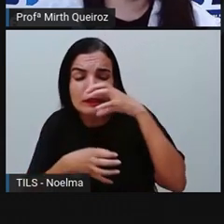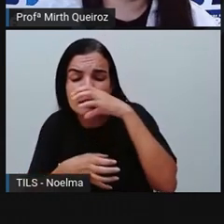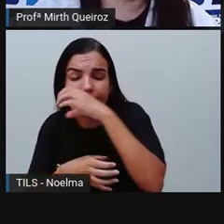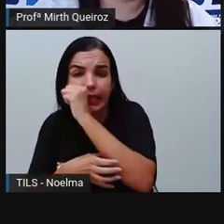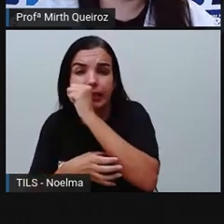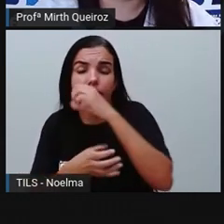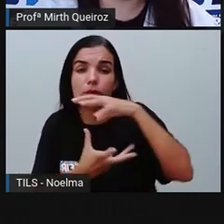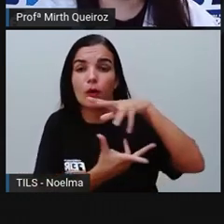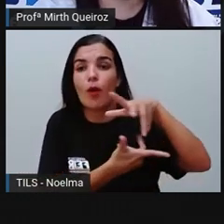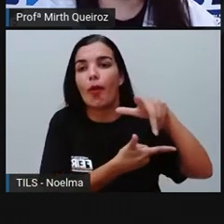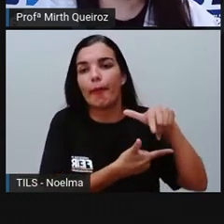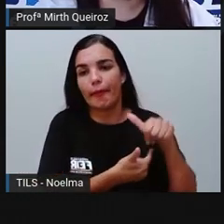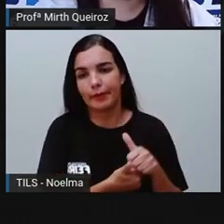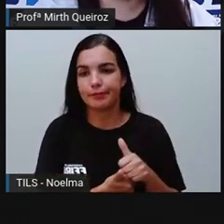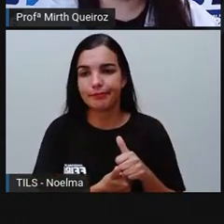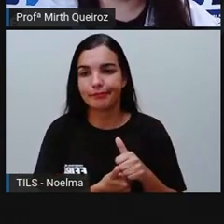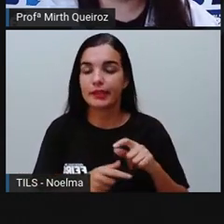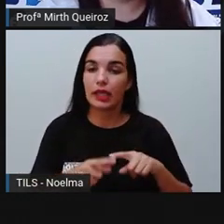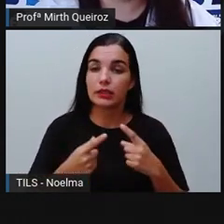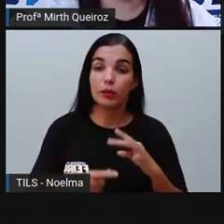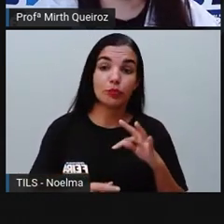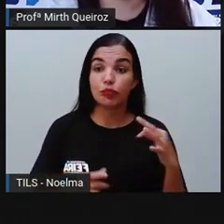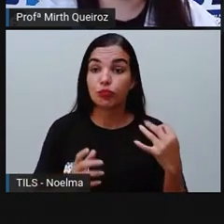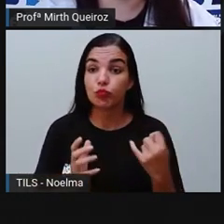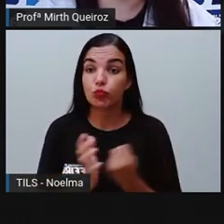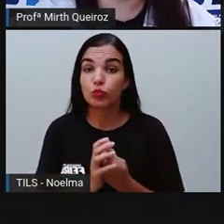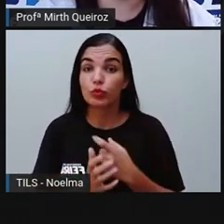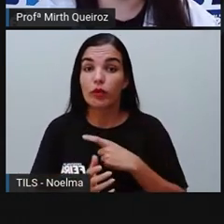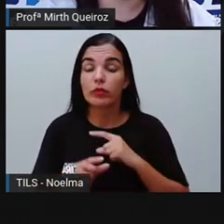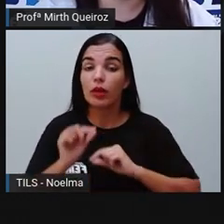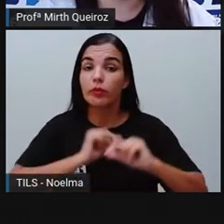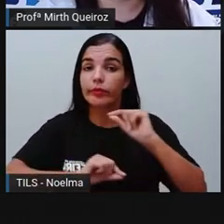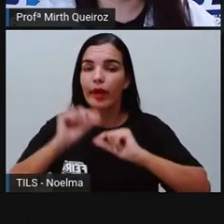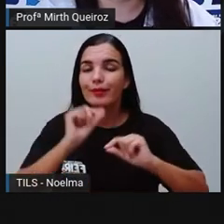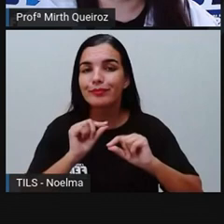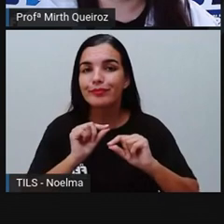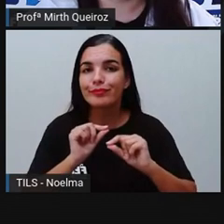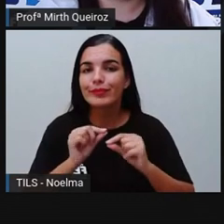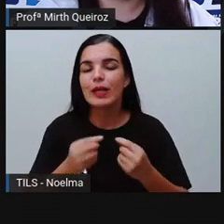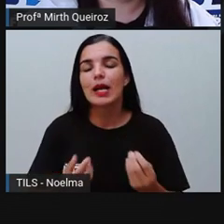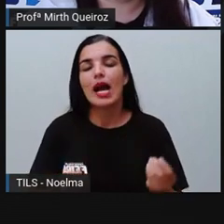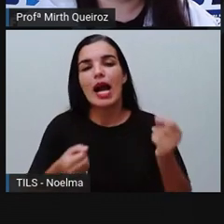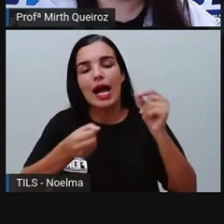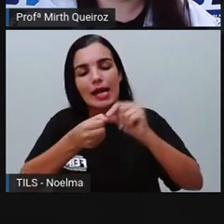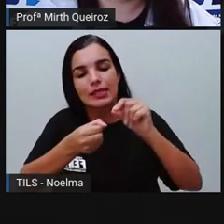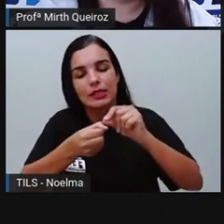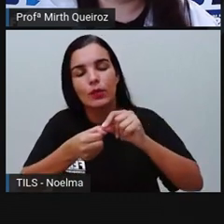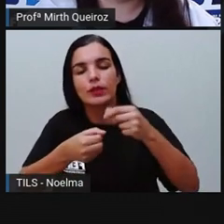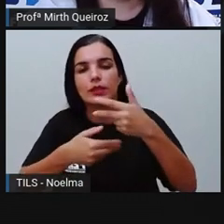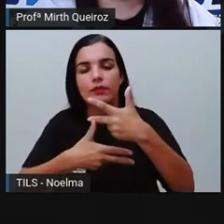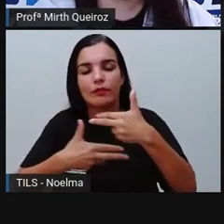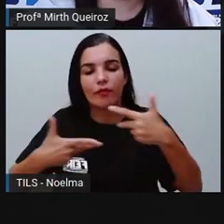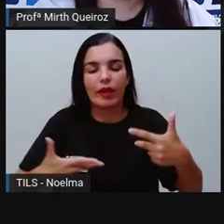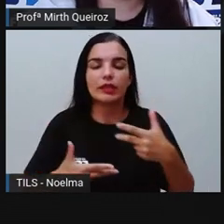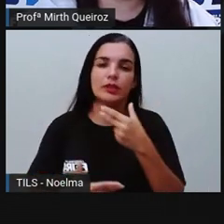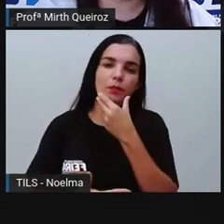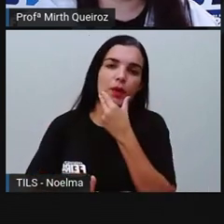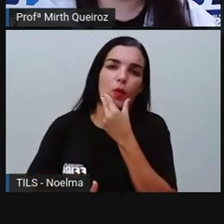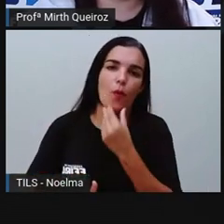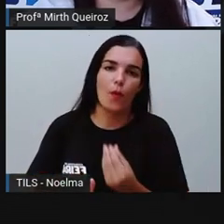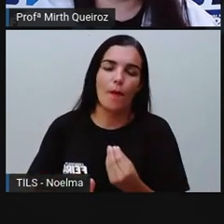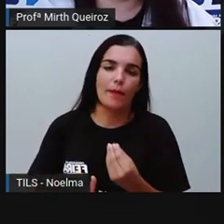global, né? Então, tudo isso aí vem a partir de quê? Das ações do homem, né? E esse